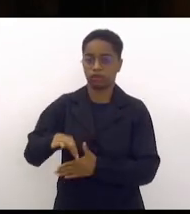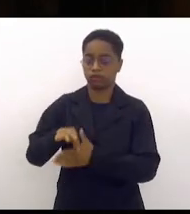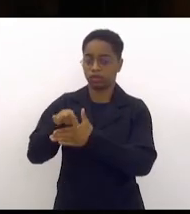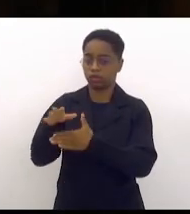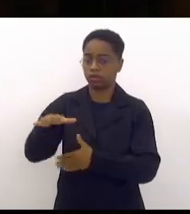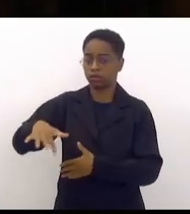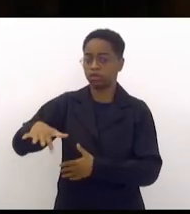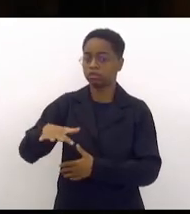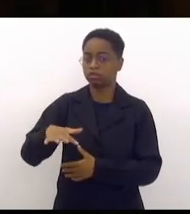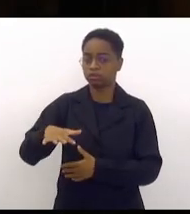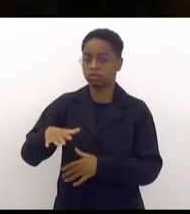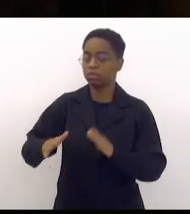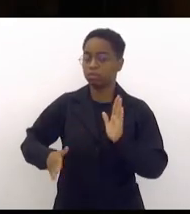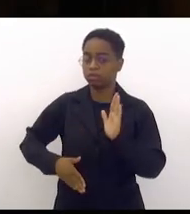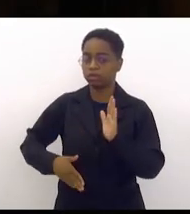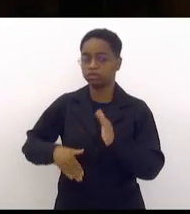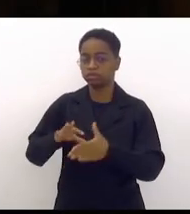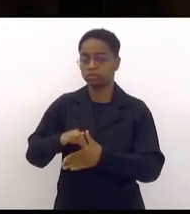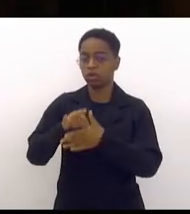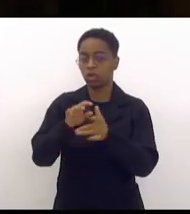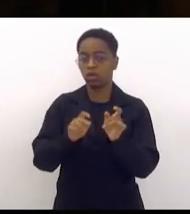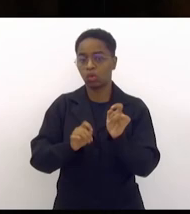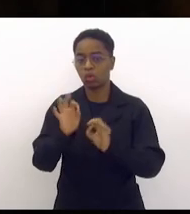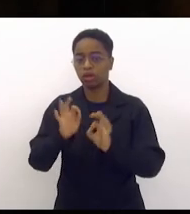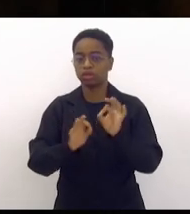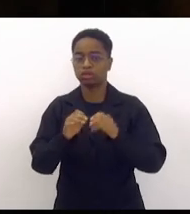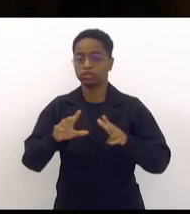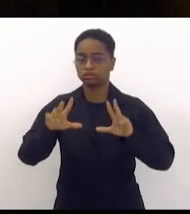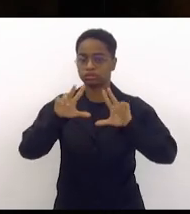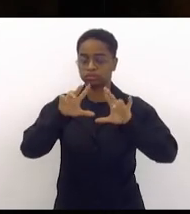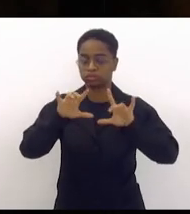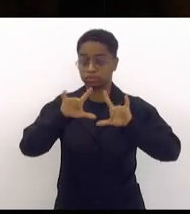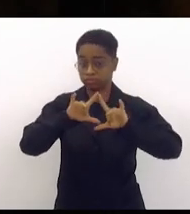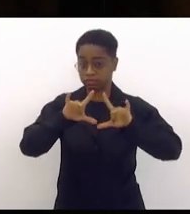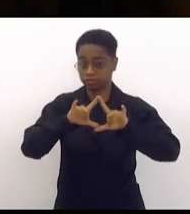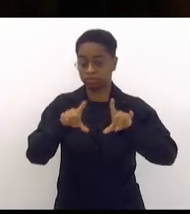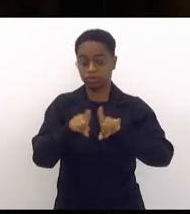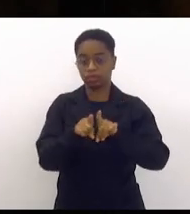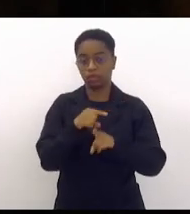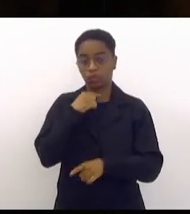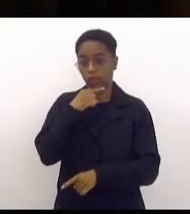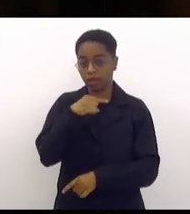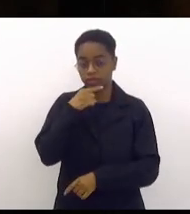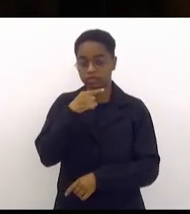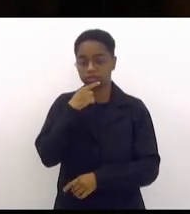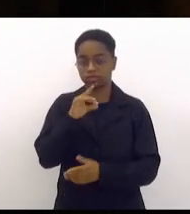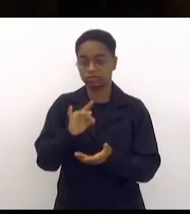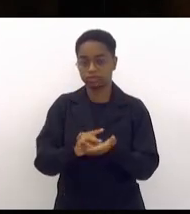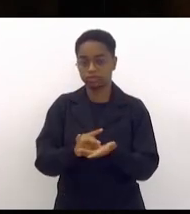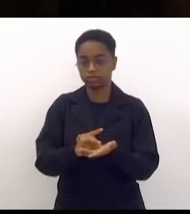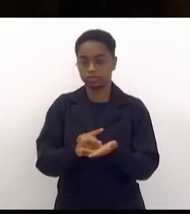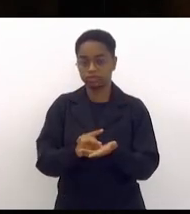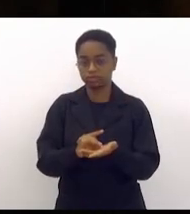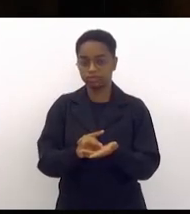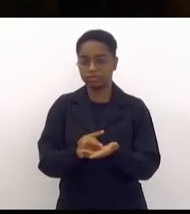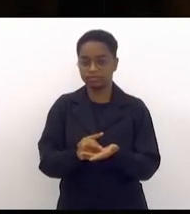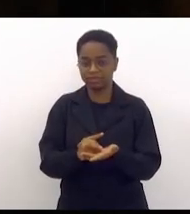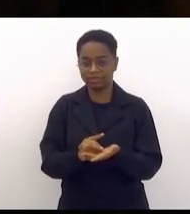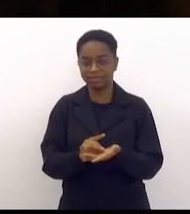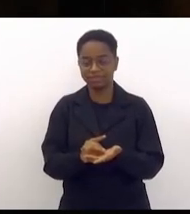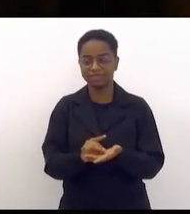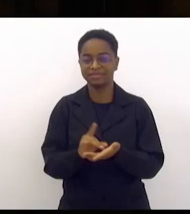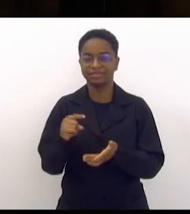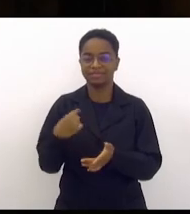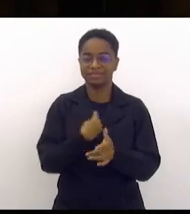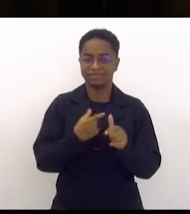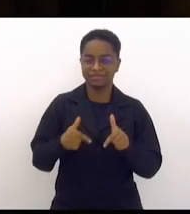os caras que comandam as milícias e não adianta efetivamente a gente fazer espuma